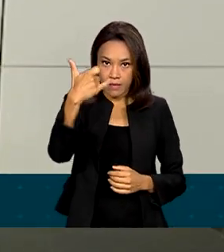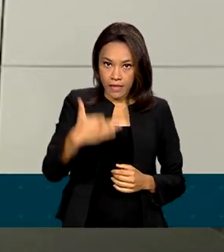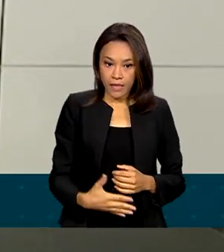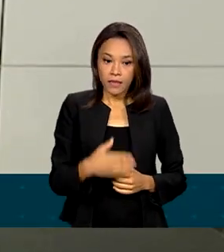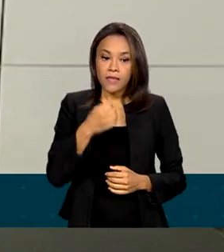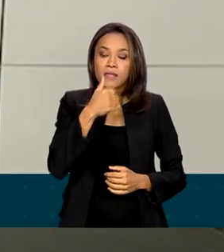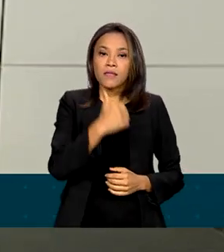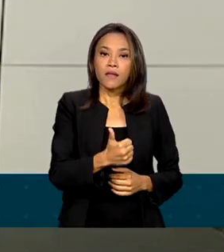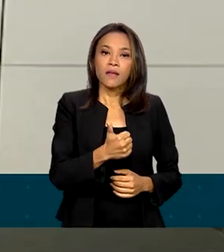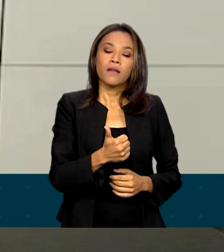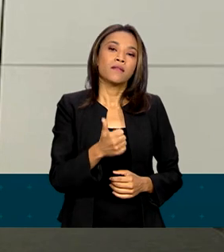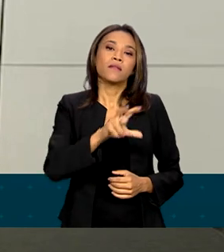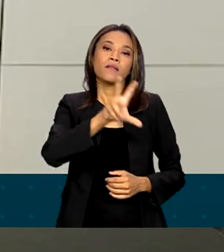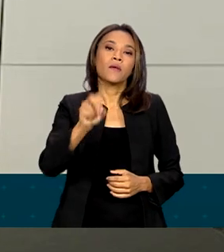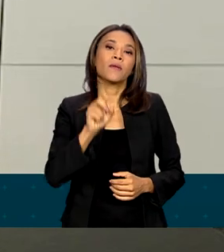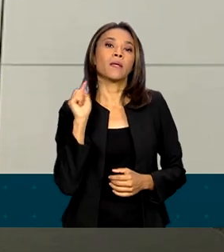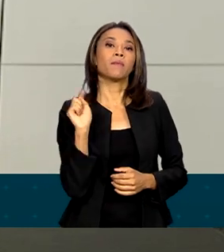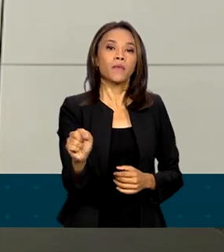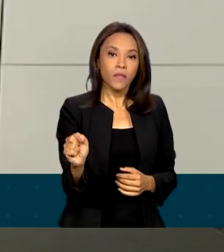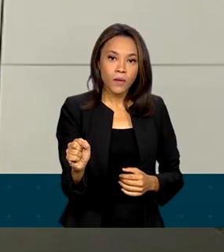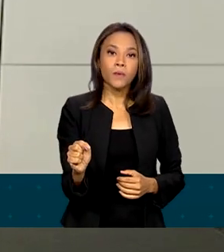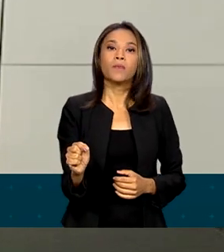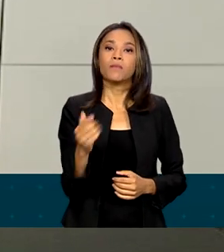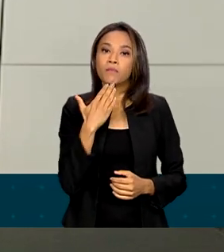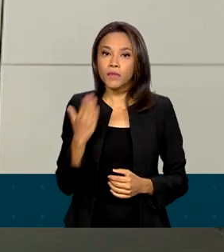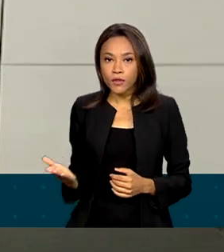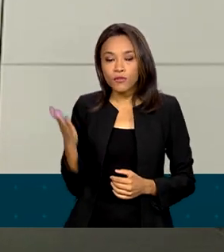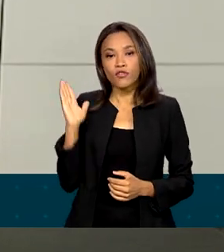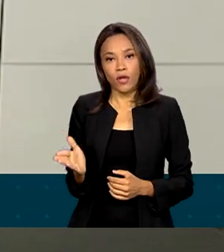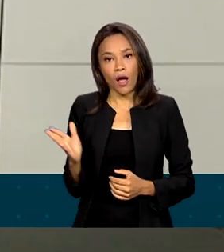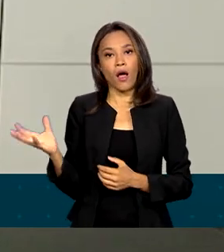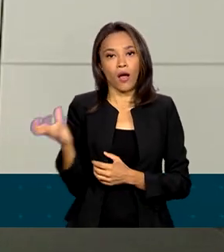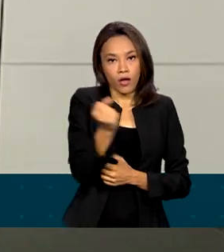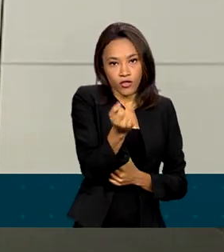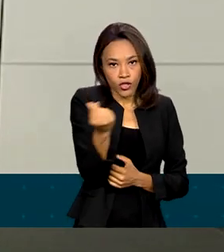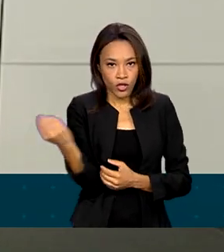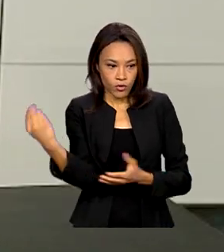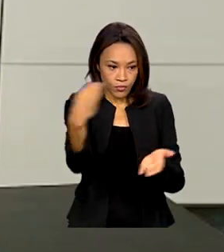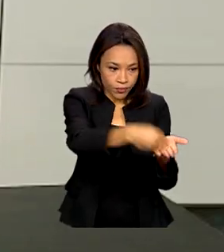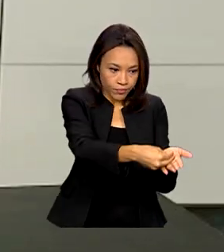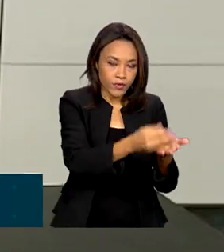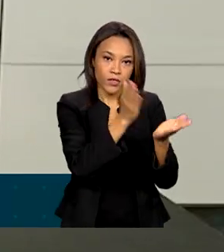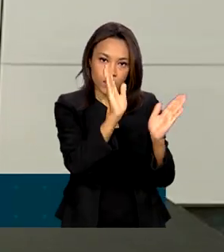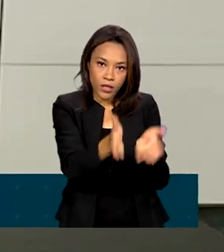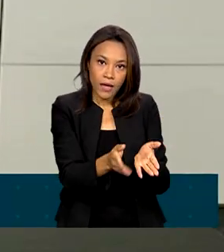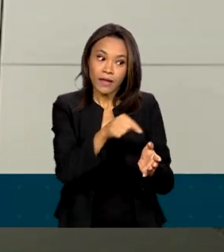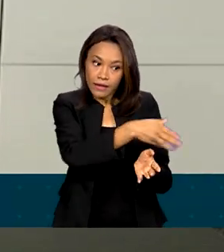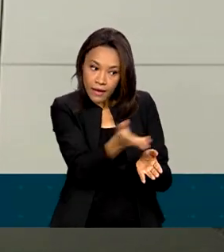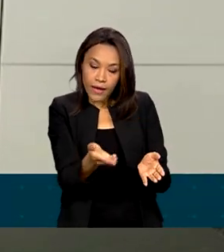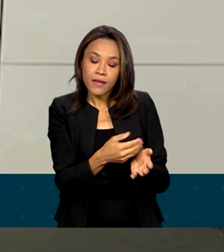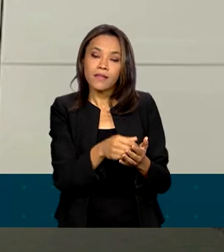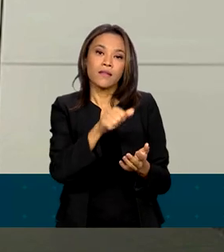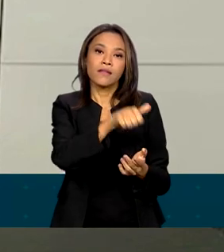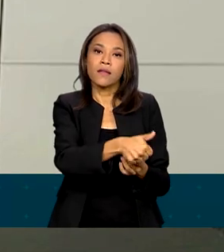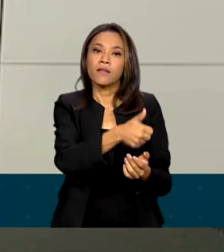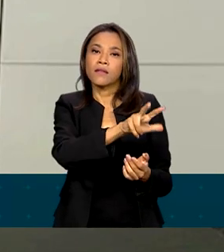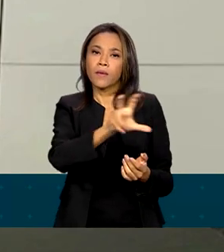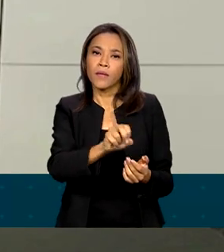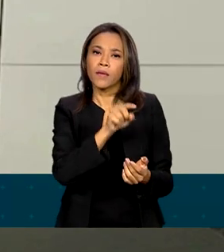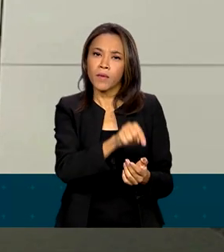solicitações de indenização já foram recebidas. Dessas 650 mil, cerca de